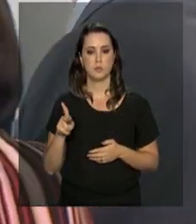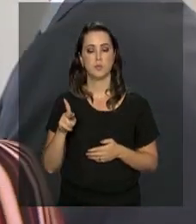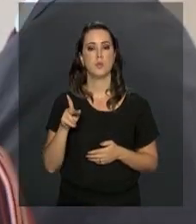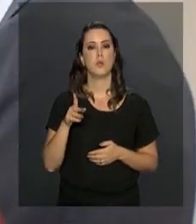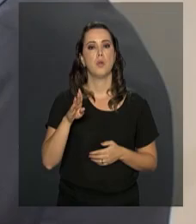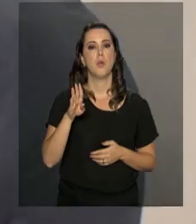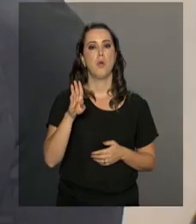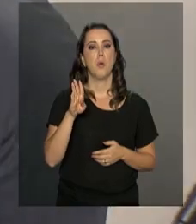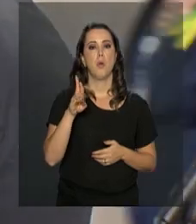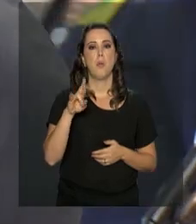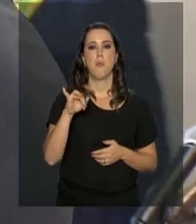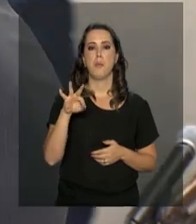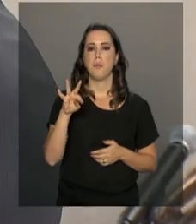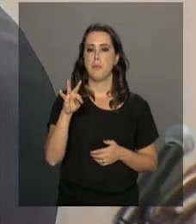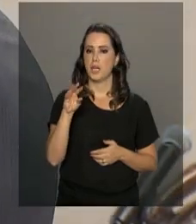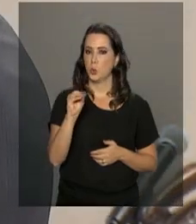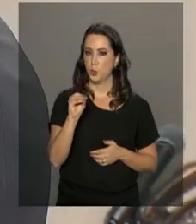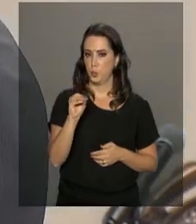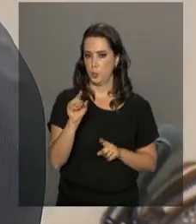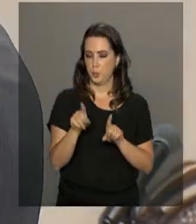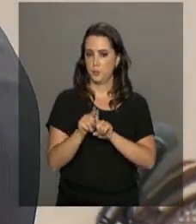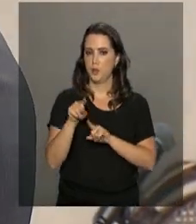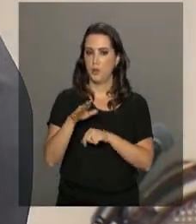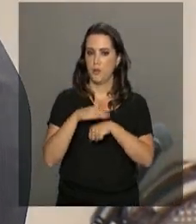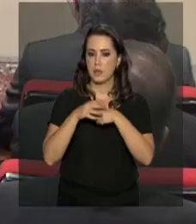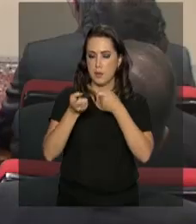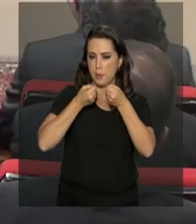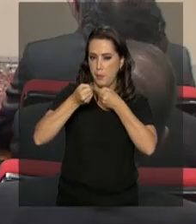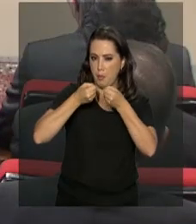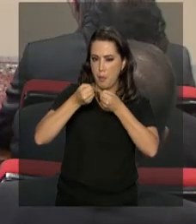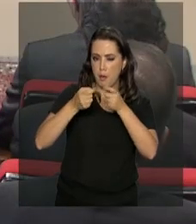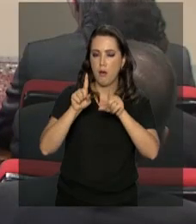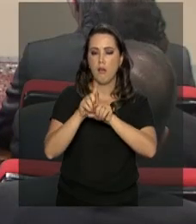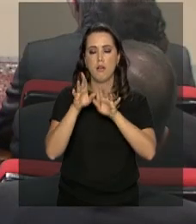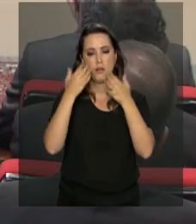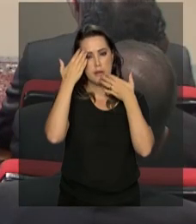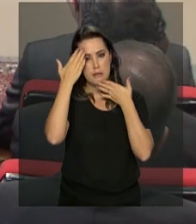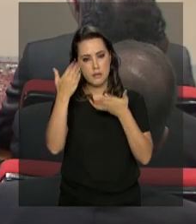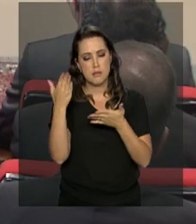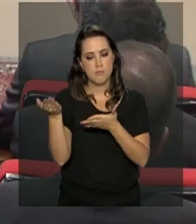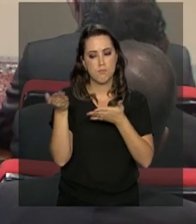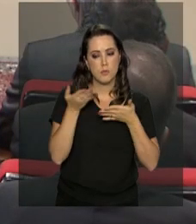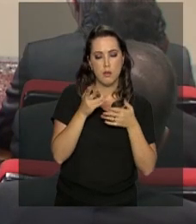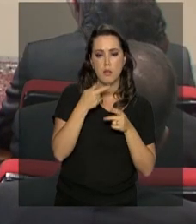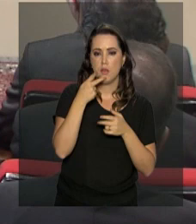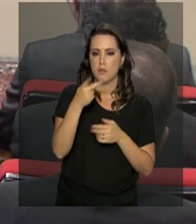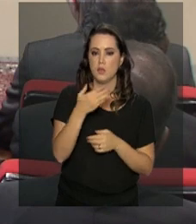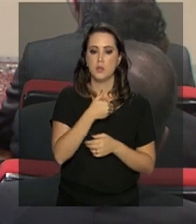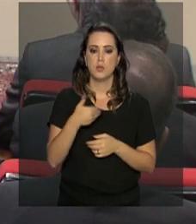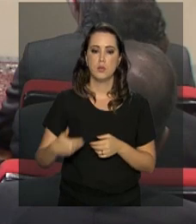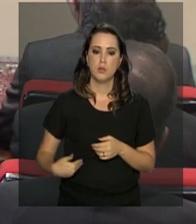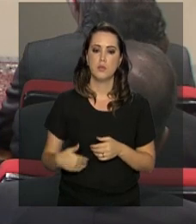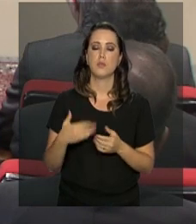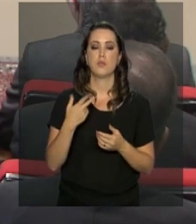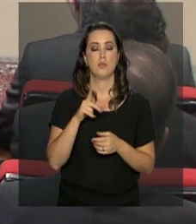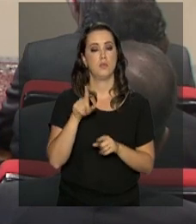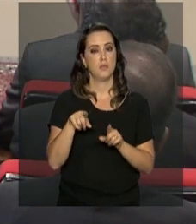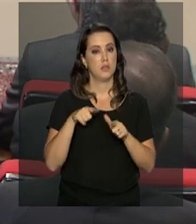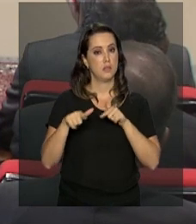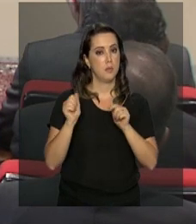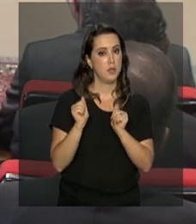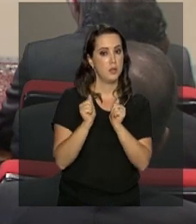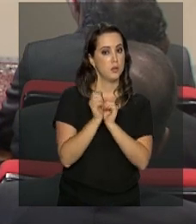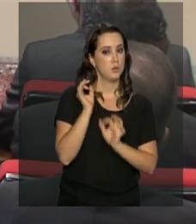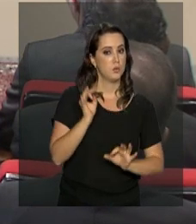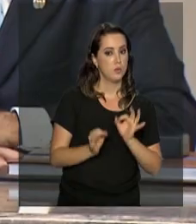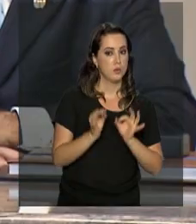Brito Pereira. Eles falaram brevemente com a imprensa. Bolsonaro agradeceu a acolhida e afirmou que o governo eleito vai trabalhar junto com